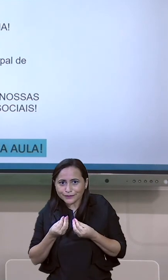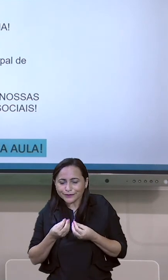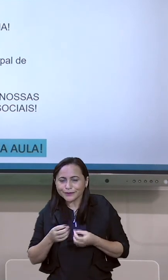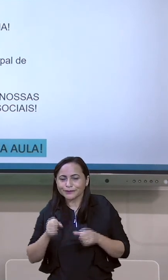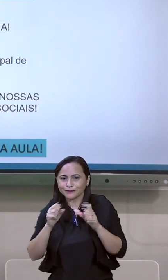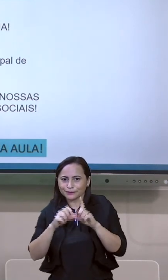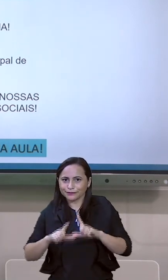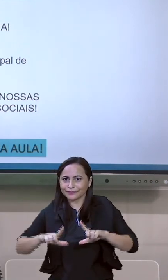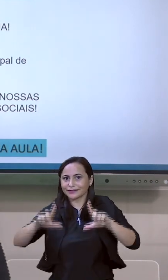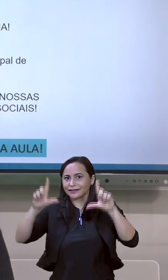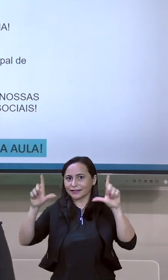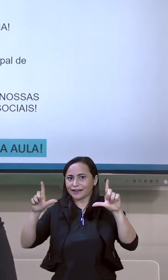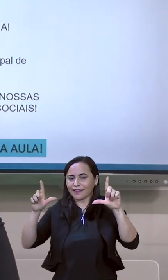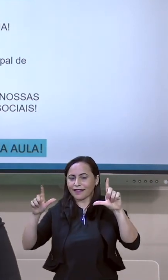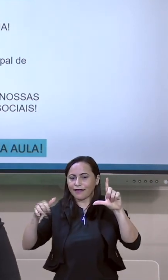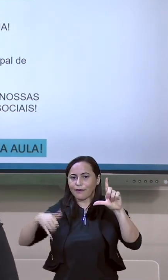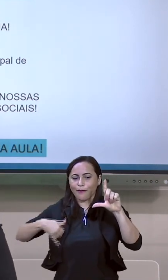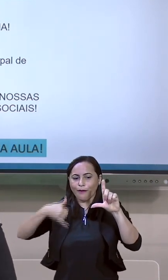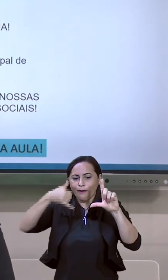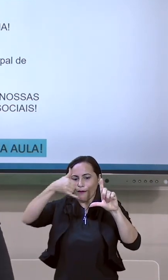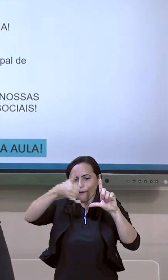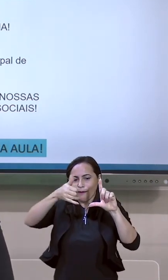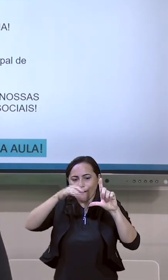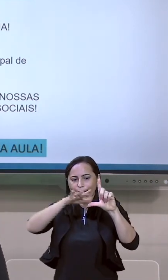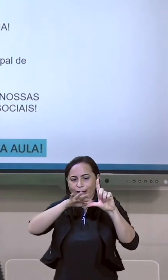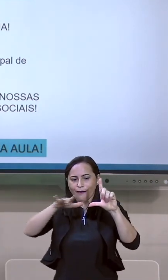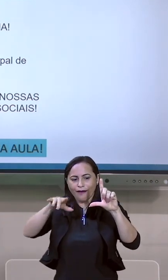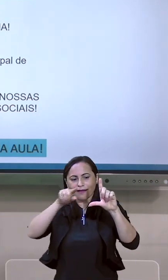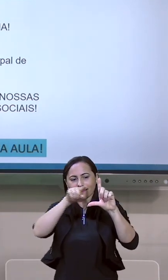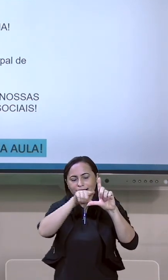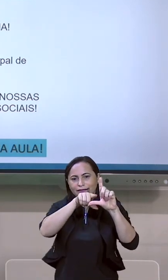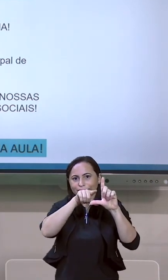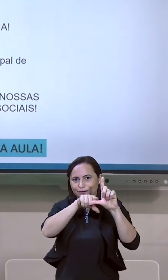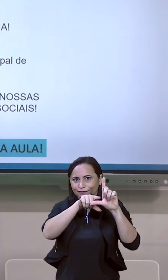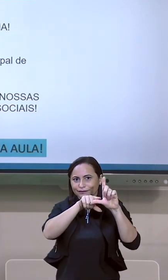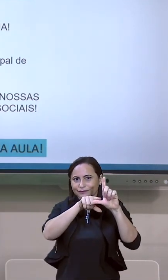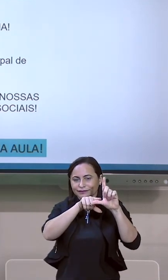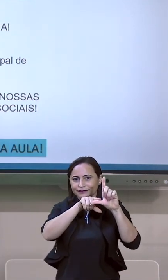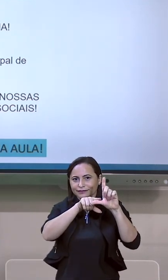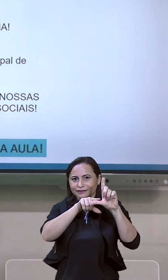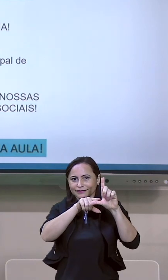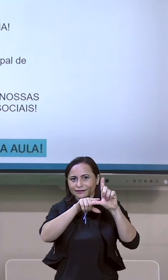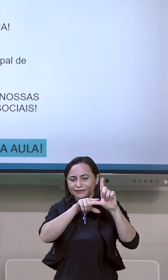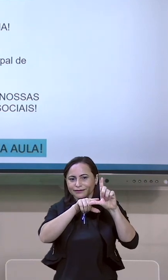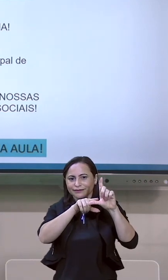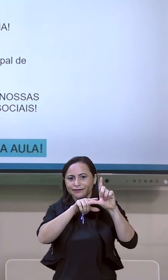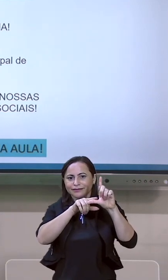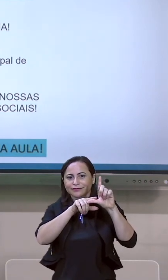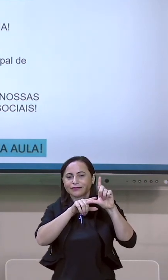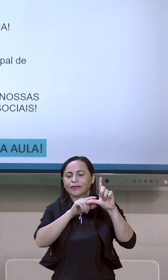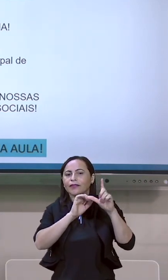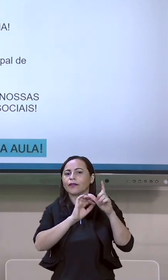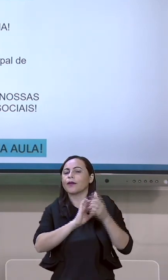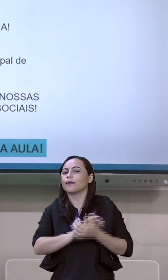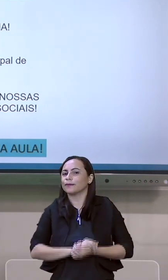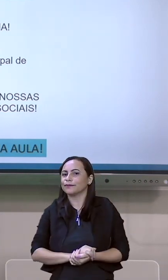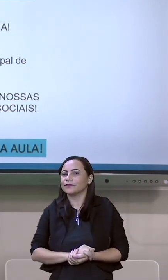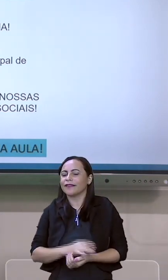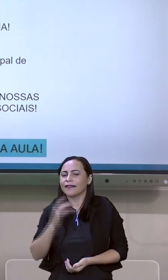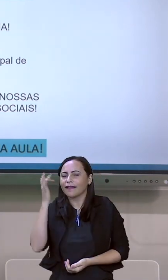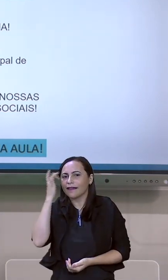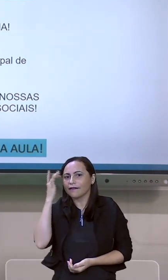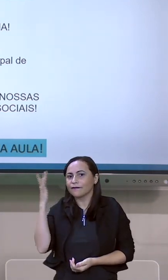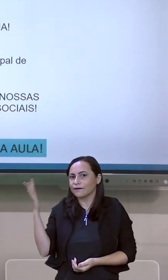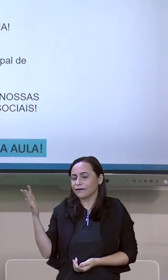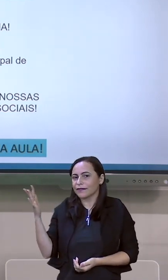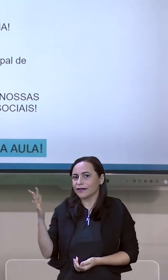aparecer aqui, ó, no cantinho da sua tela aqui, uma imagem que chama QR Code, todo em preto e branco. Você vai pegar o seu celular,